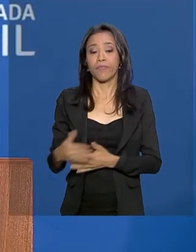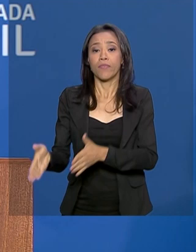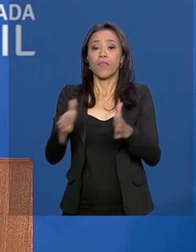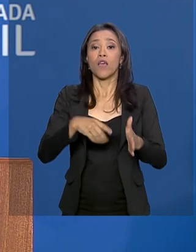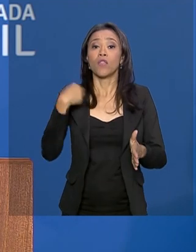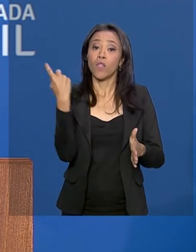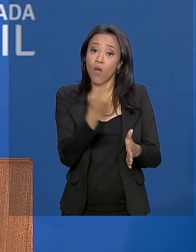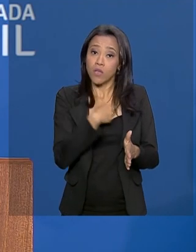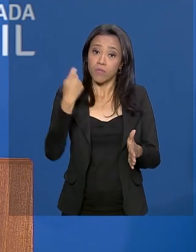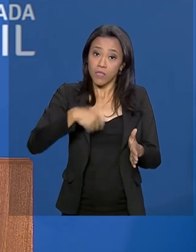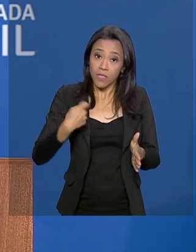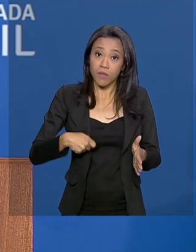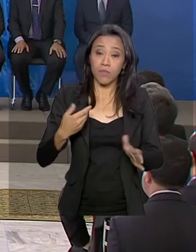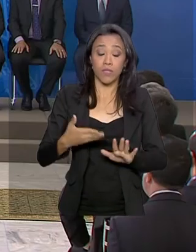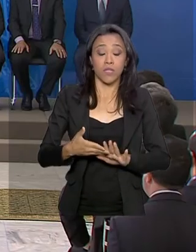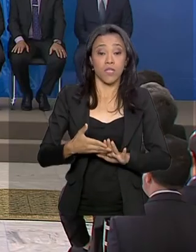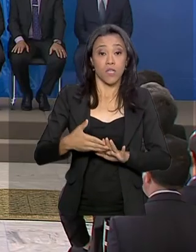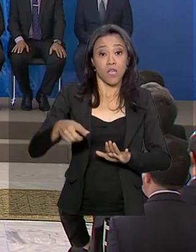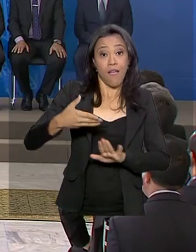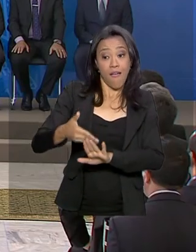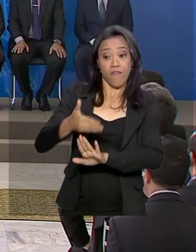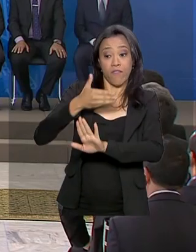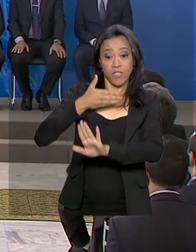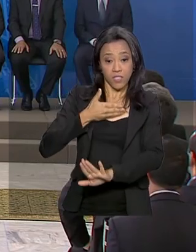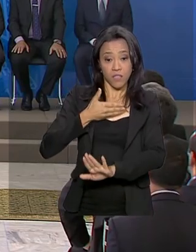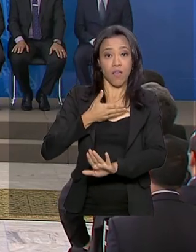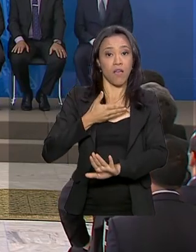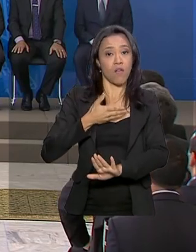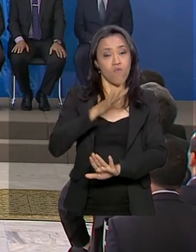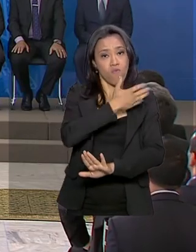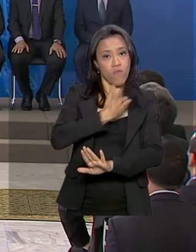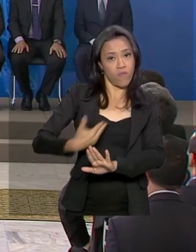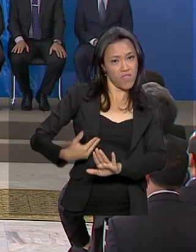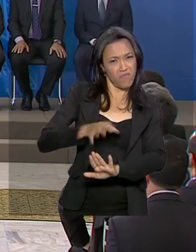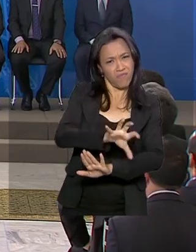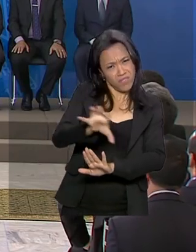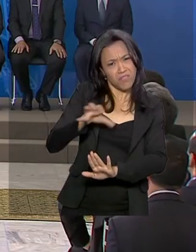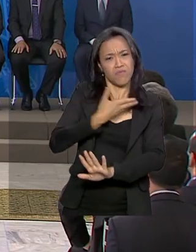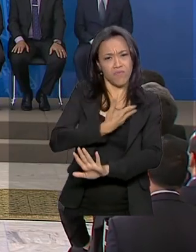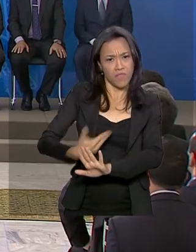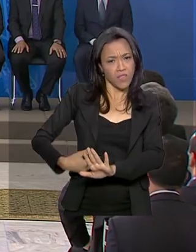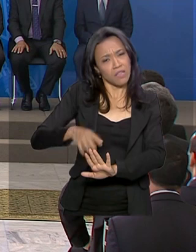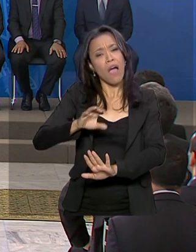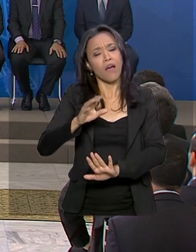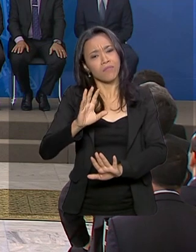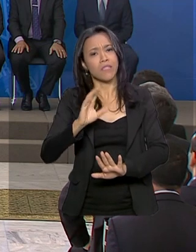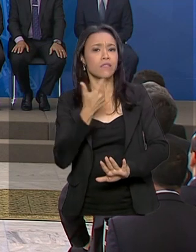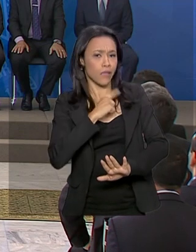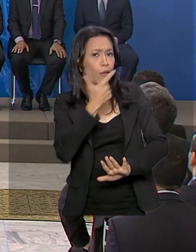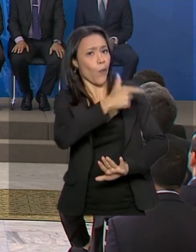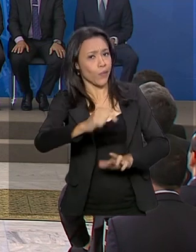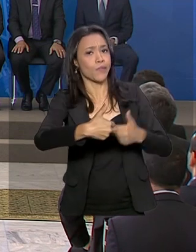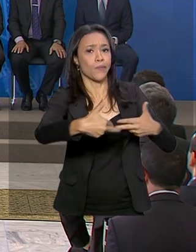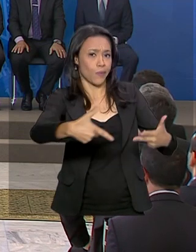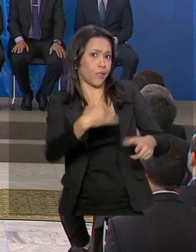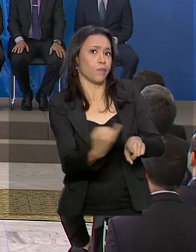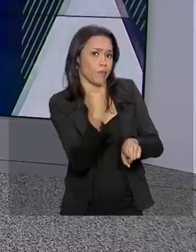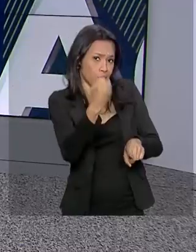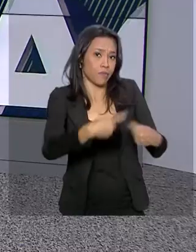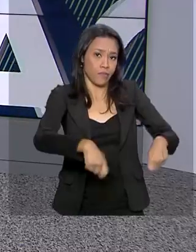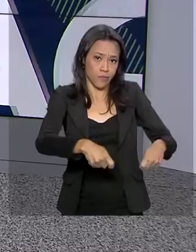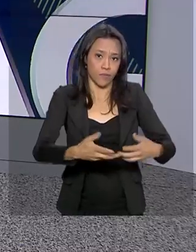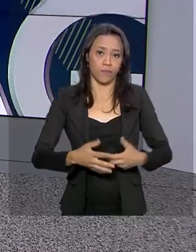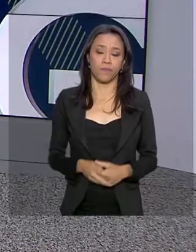afastar o estado da vida do cidadão, a não ser naquelas coisas perfeitamente essenciais.